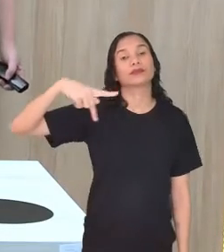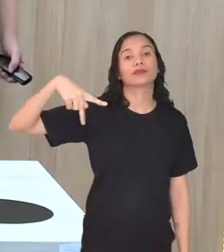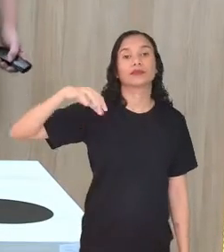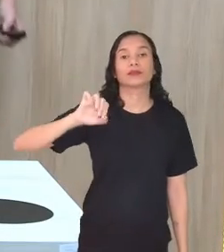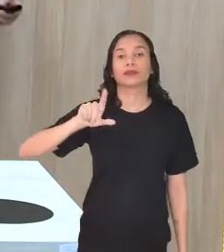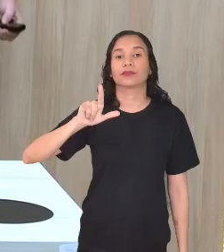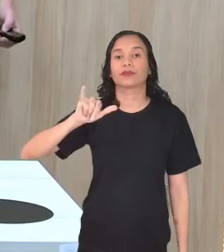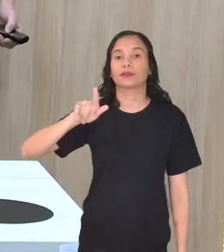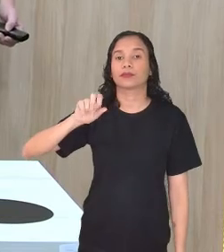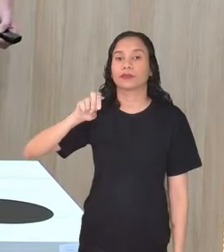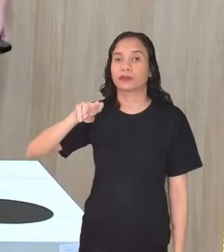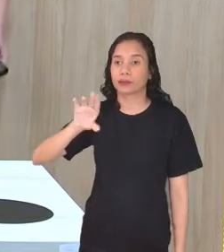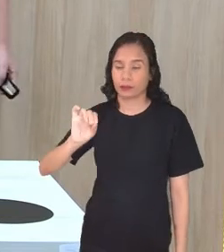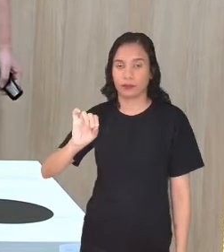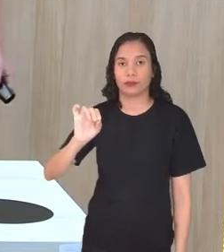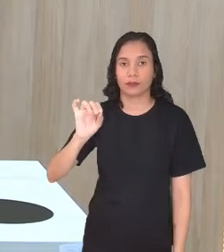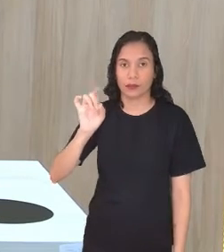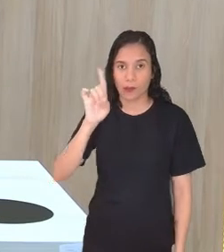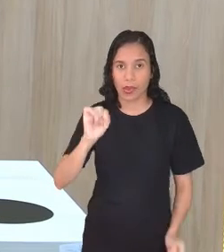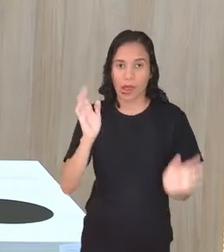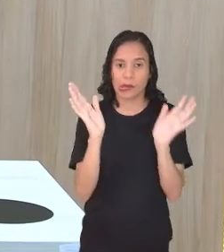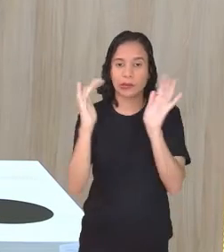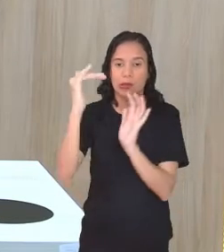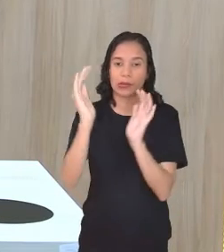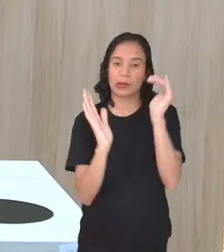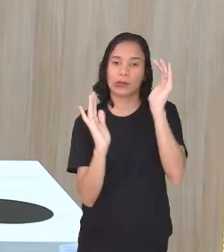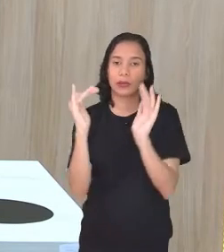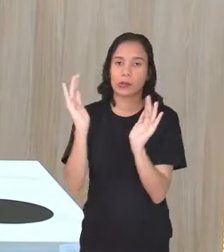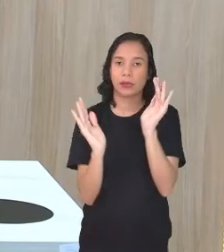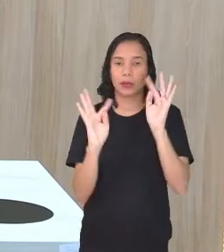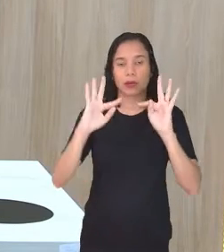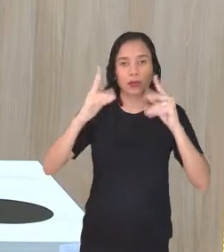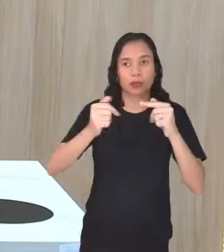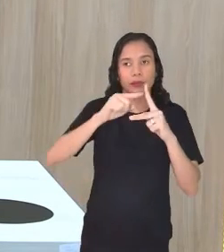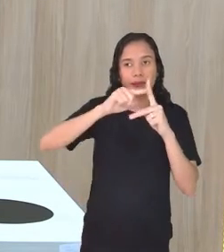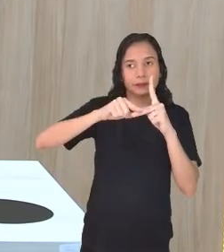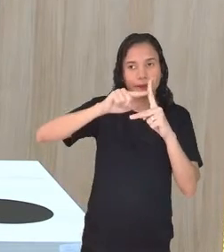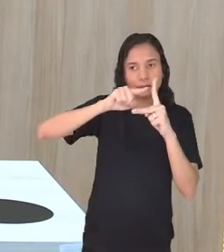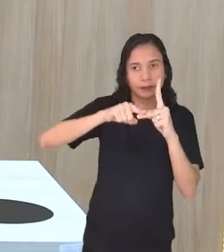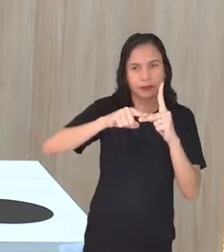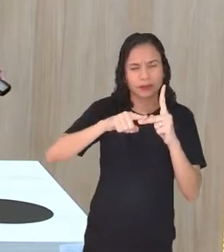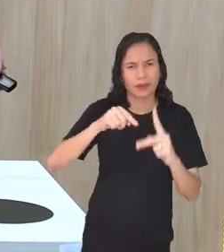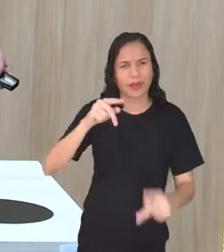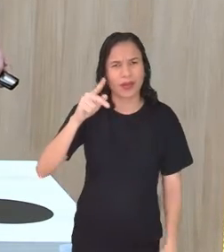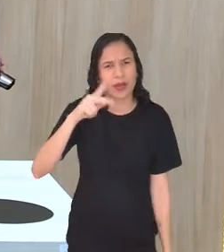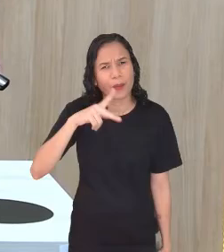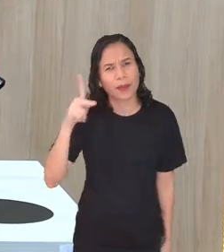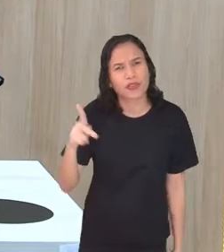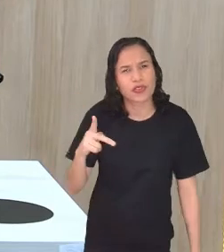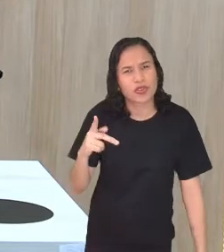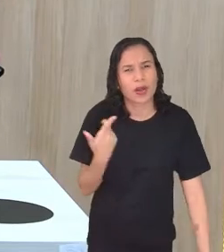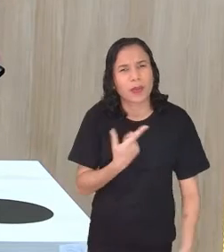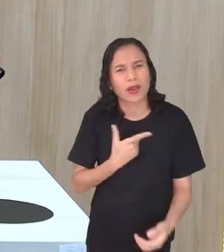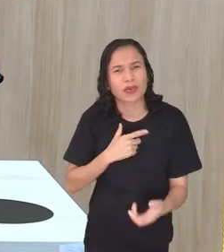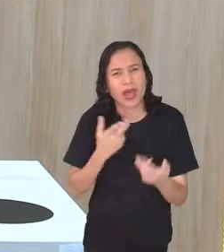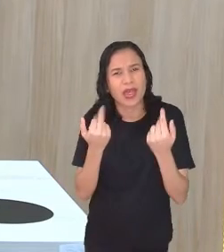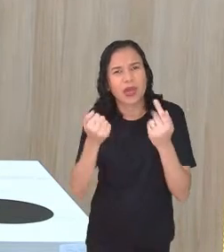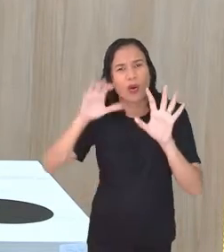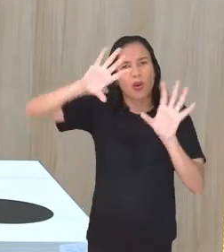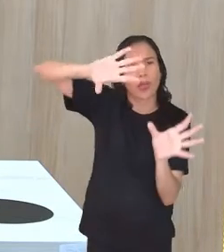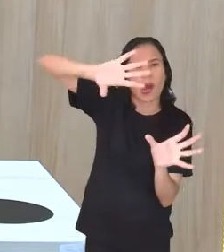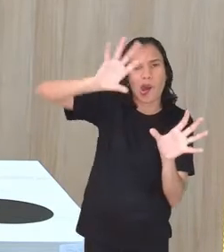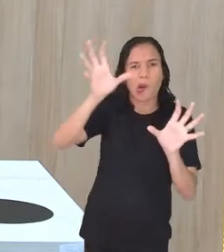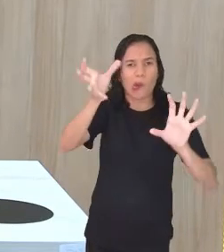polígono sem ser regular. E todos esses ângulos... Professora, por que não está na mesma posição?